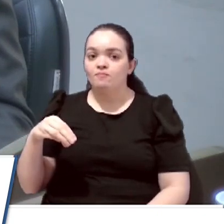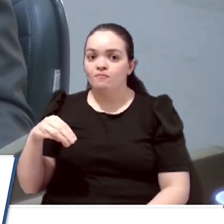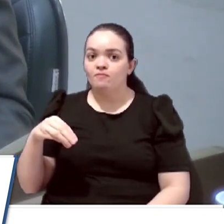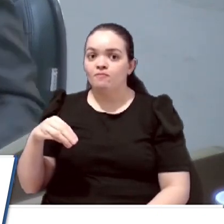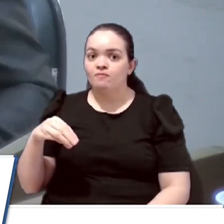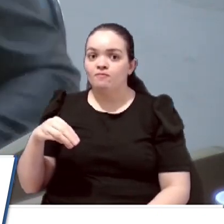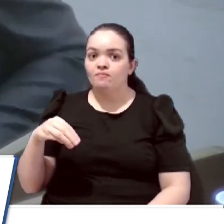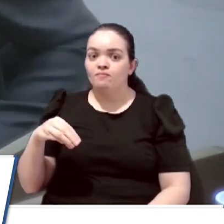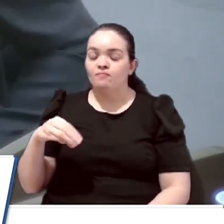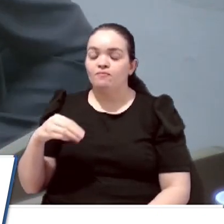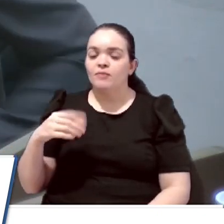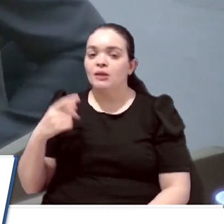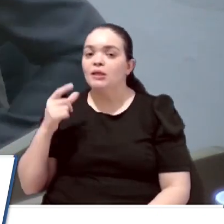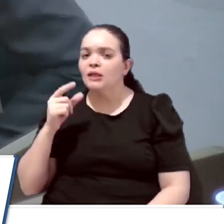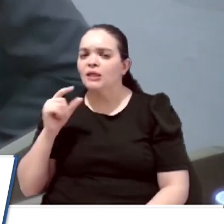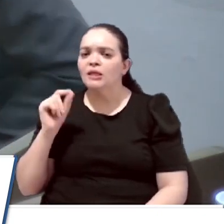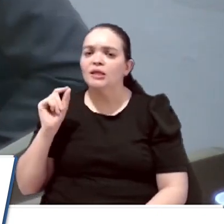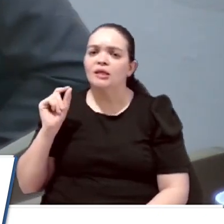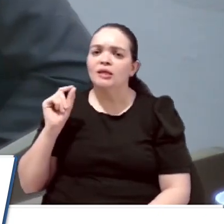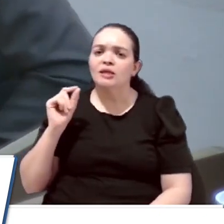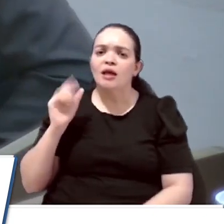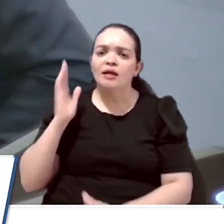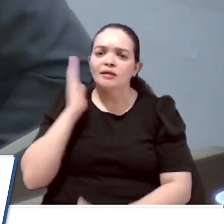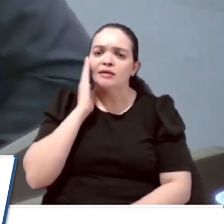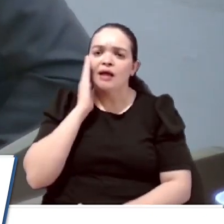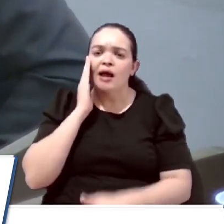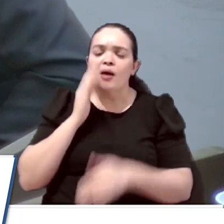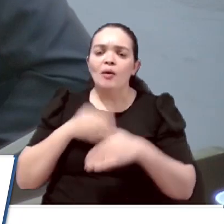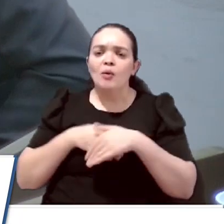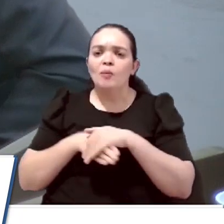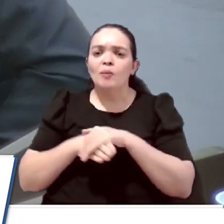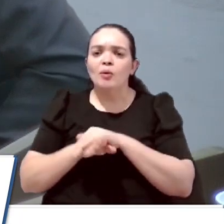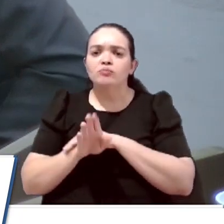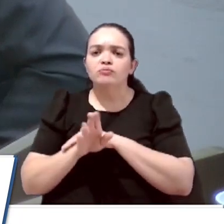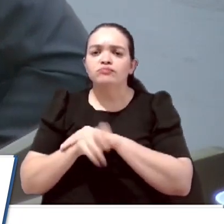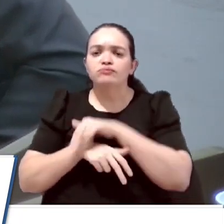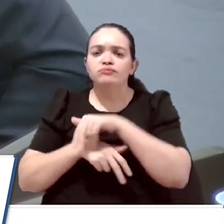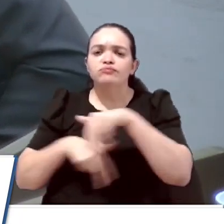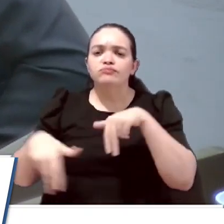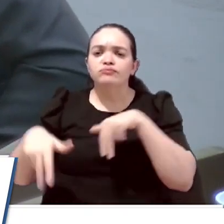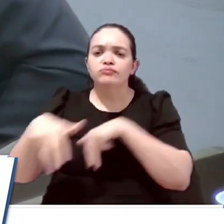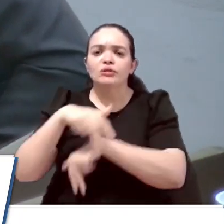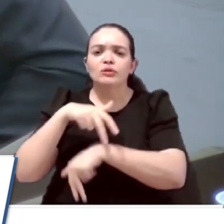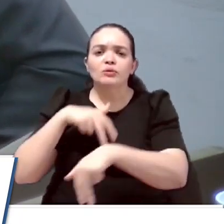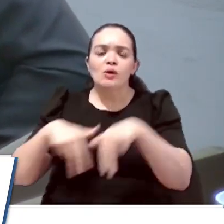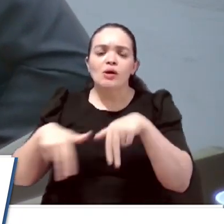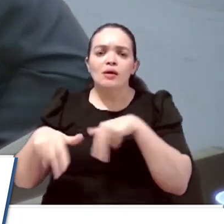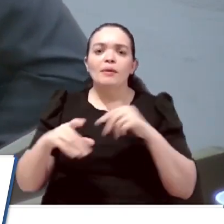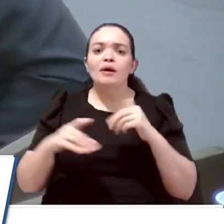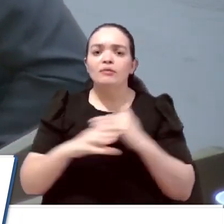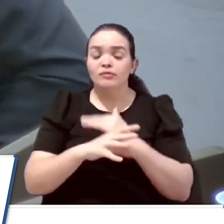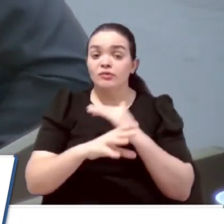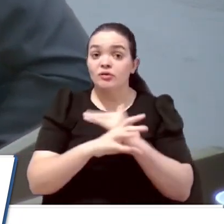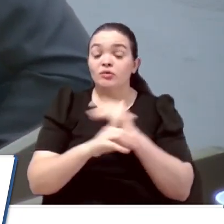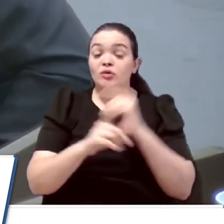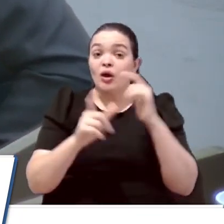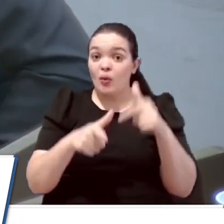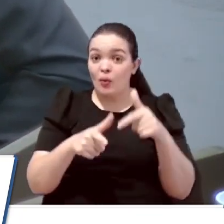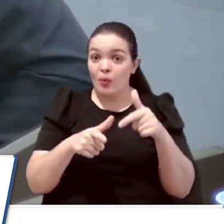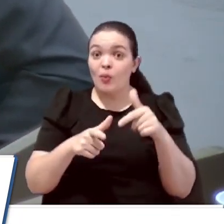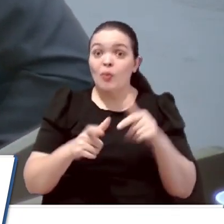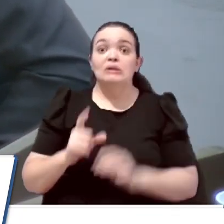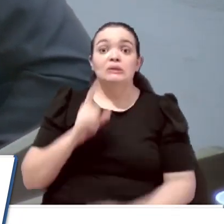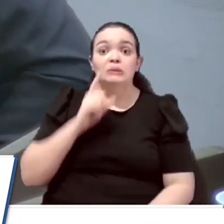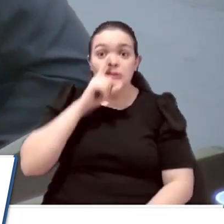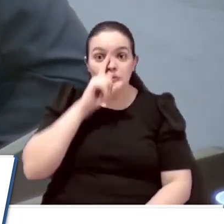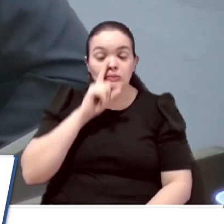Quem tem esse costume de circular pela cidade, a gente sabe que tem pontos costumeiros e críticos aqui na